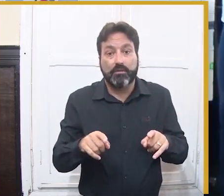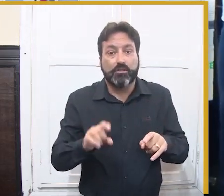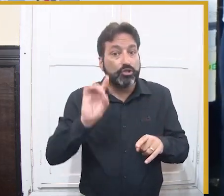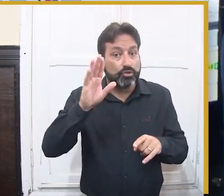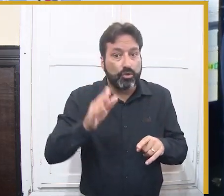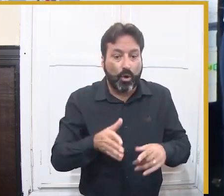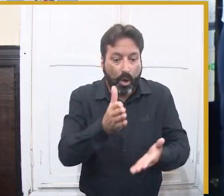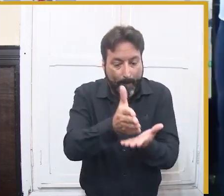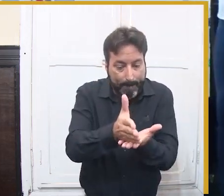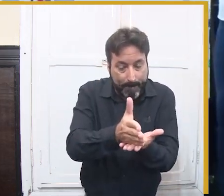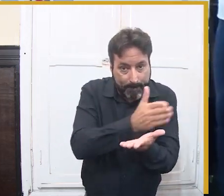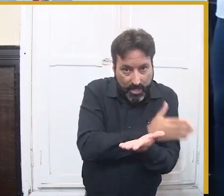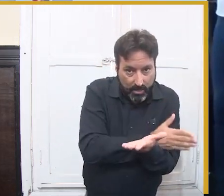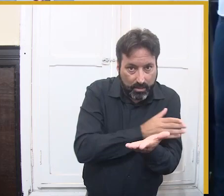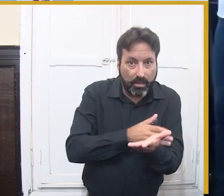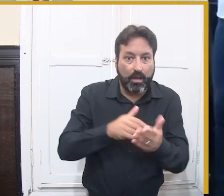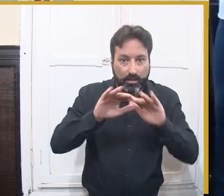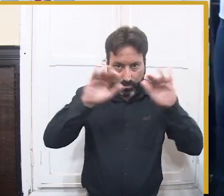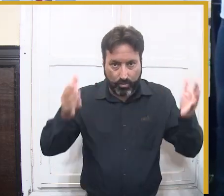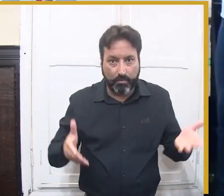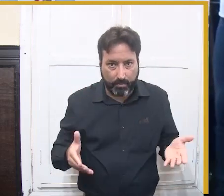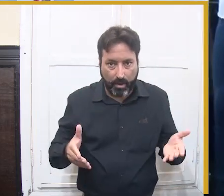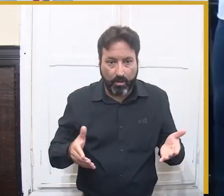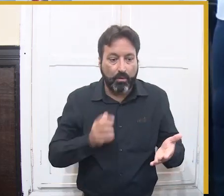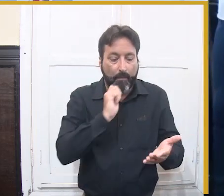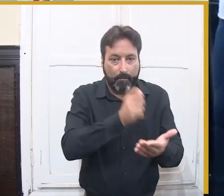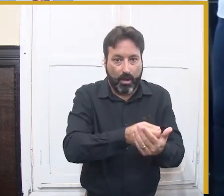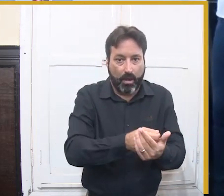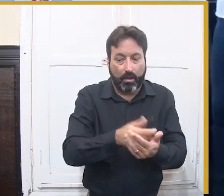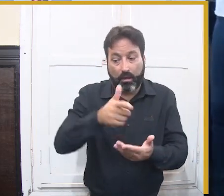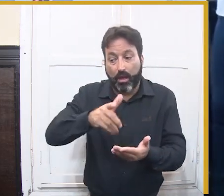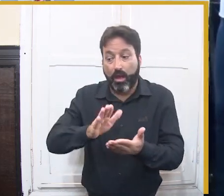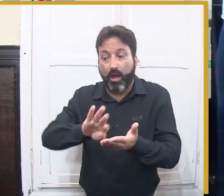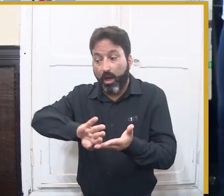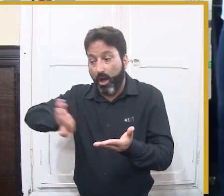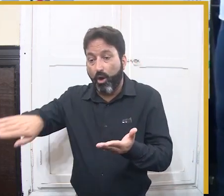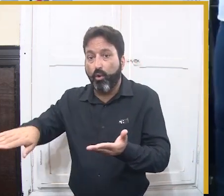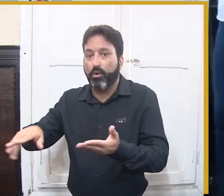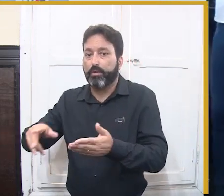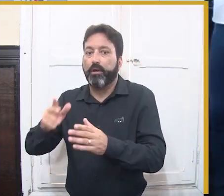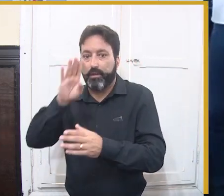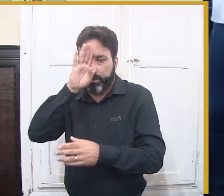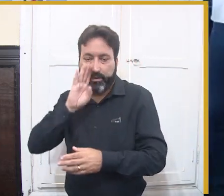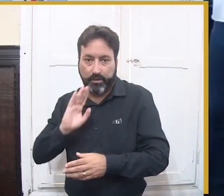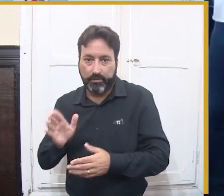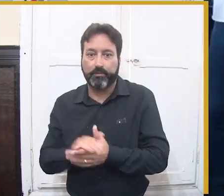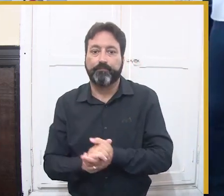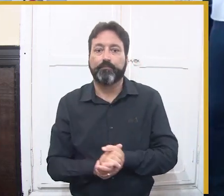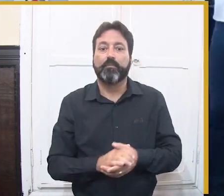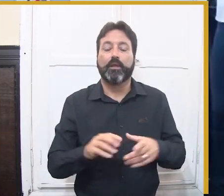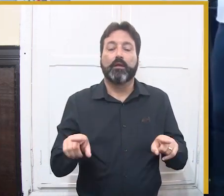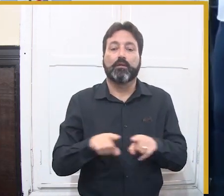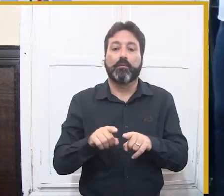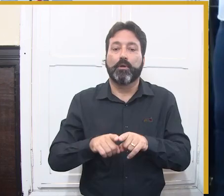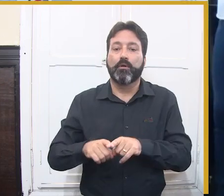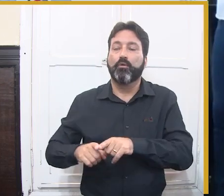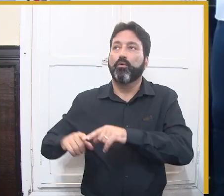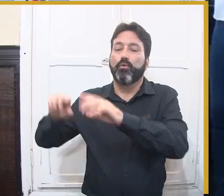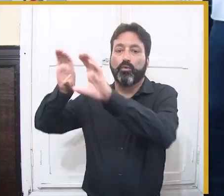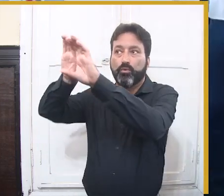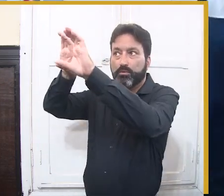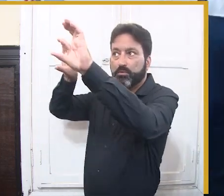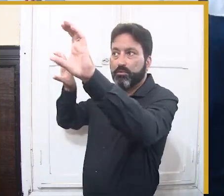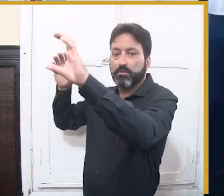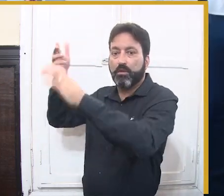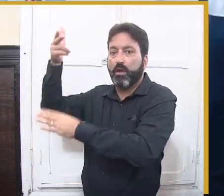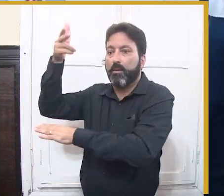precise também captar recursos com venda de ingresso, mas, para isso, nós estamos dedicando apenas metade